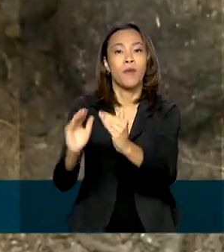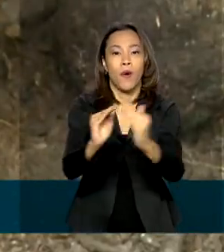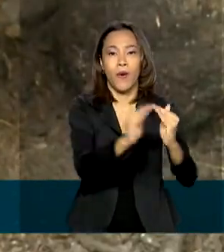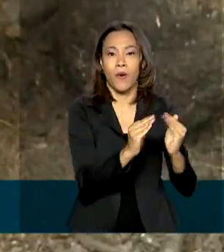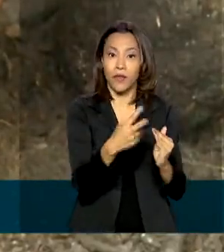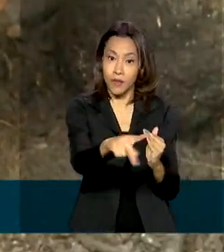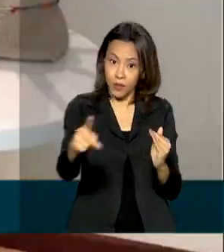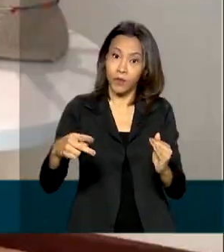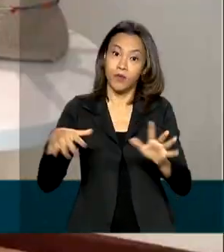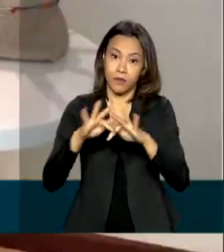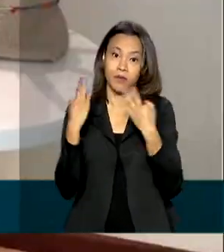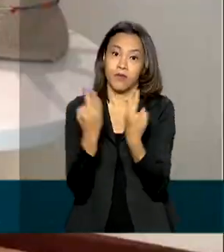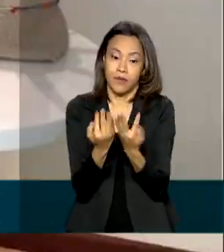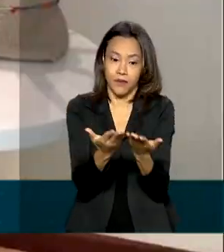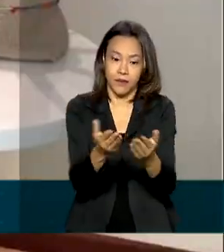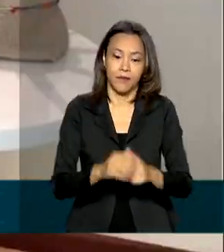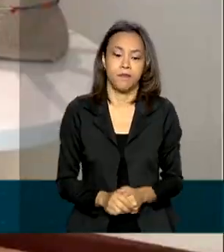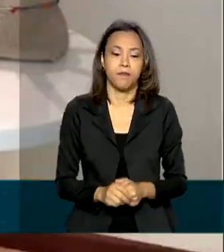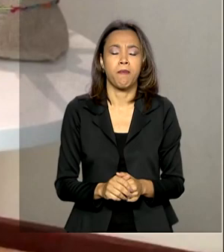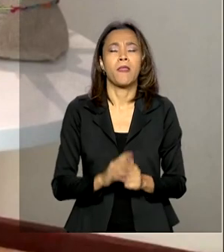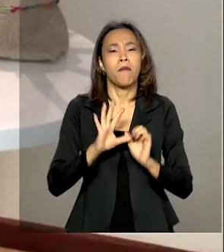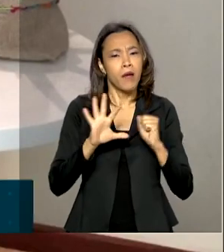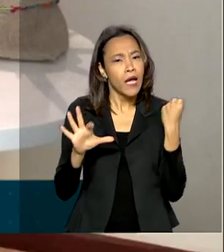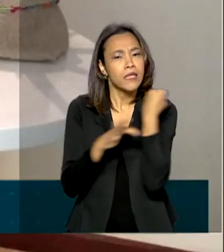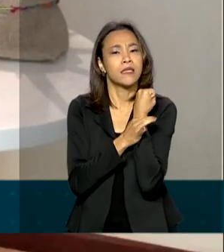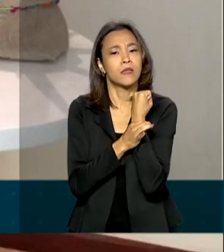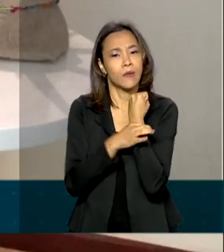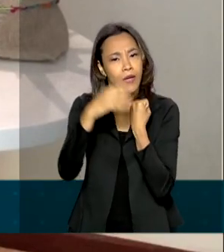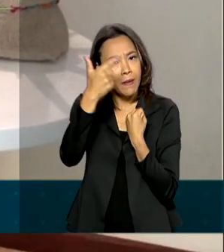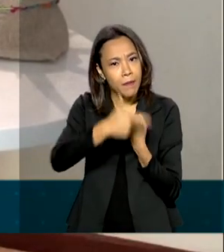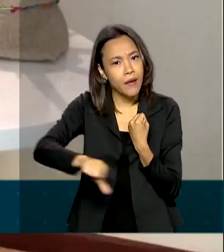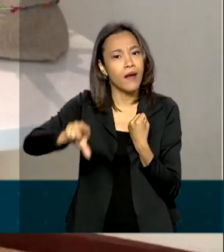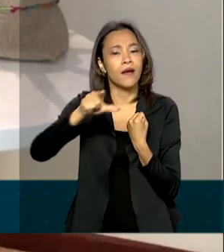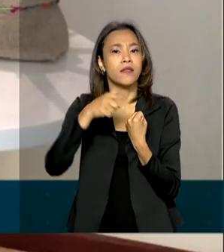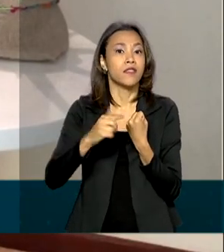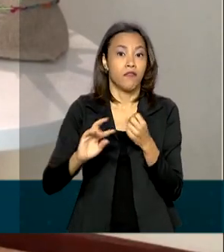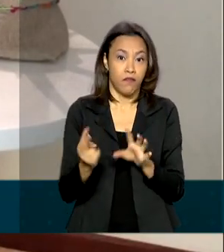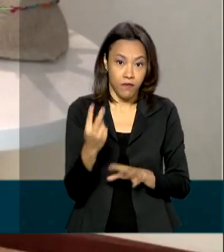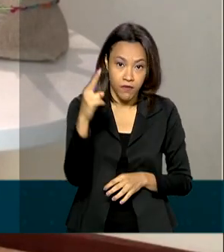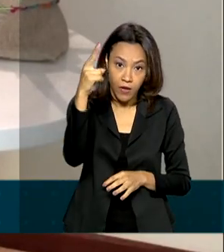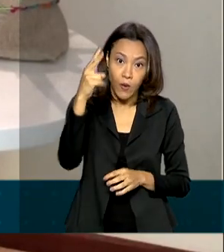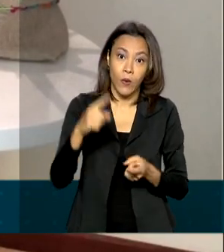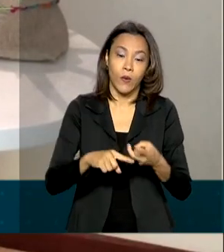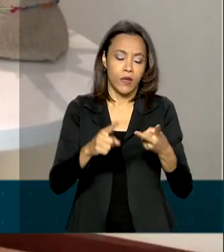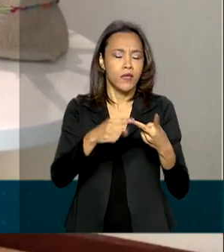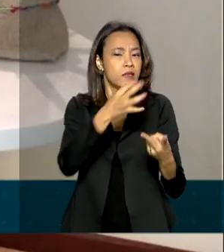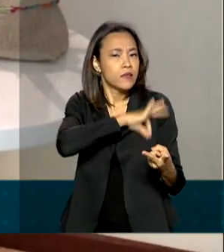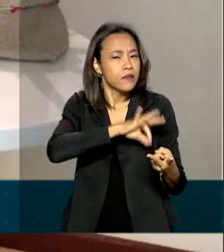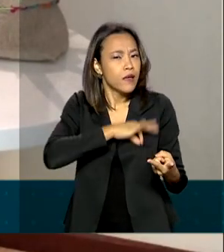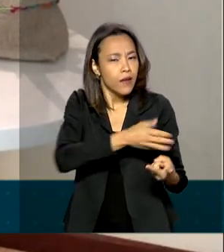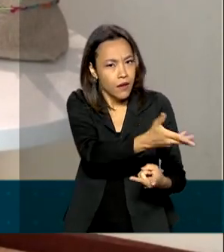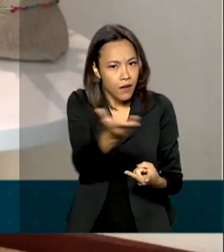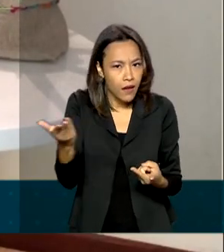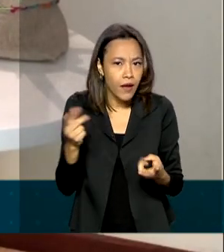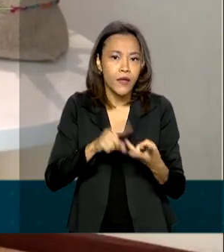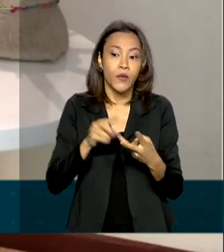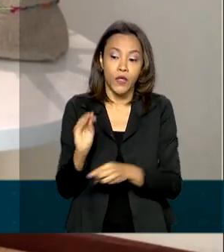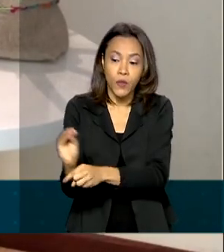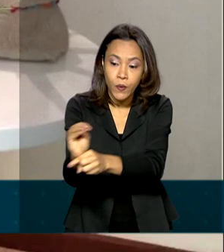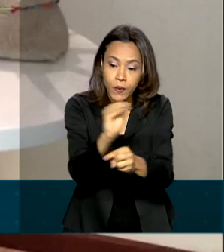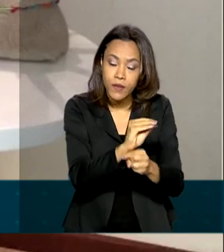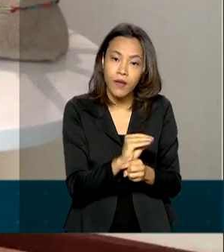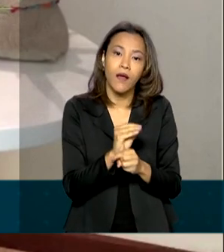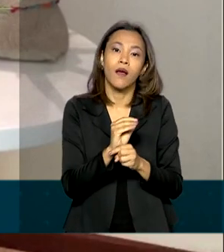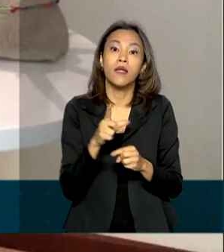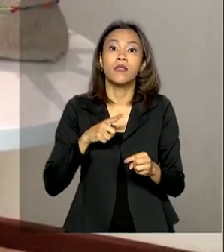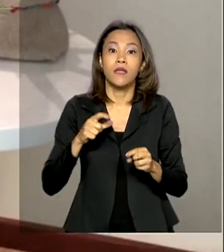suas famílias. Para garantir maior valor agregado à produção, gerar renda e preservar os castanhais, o